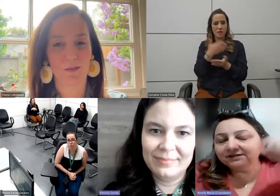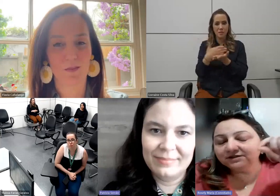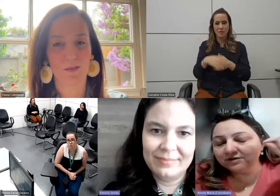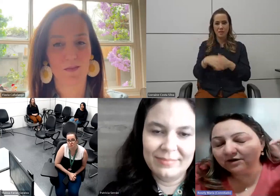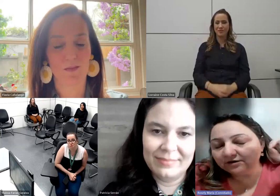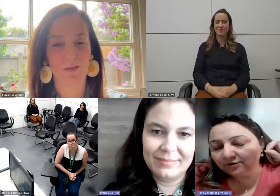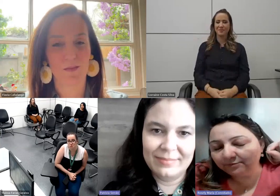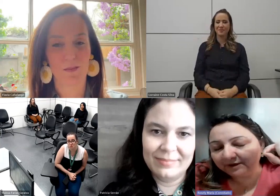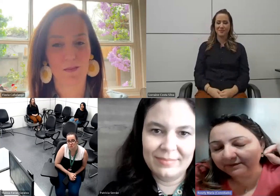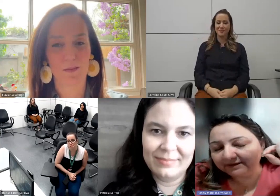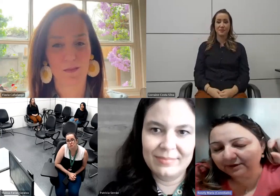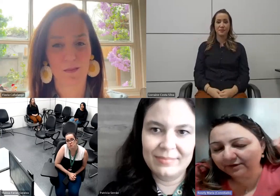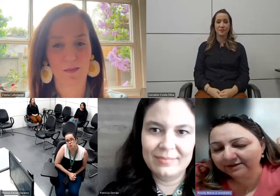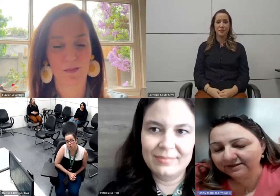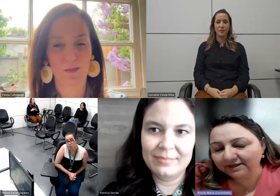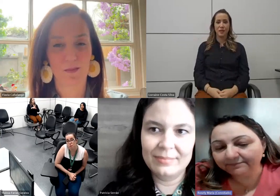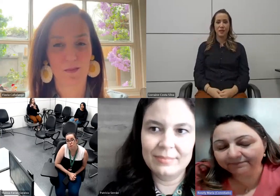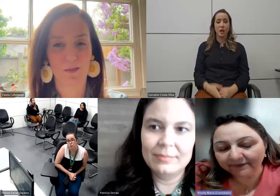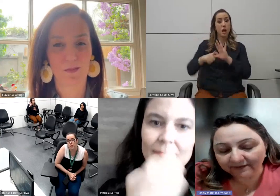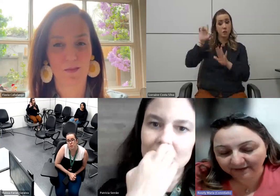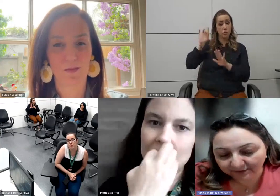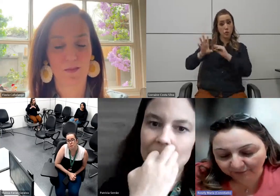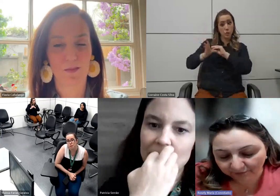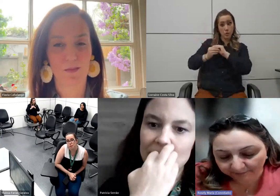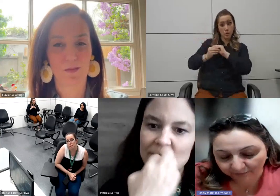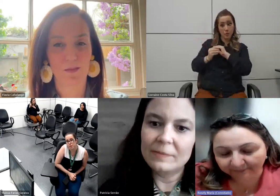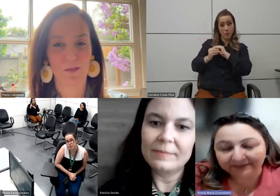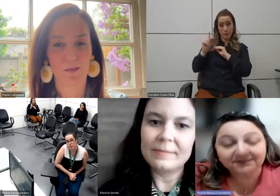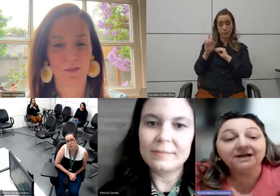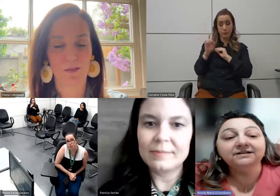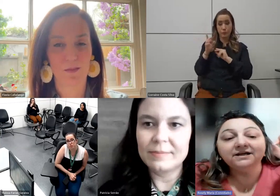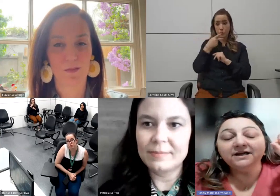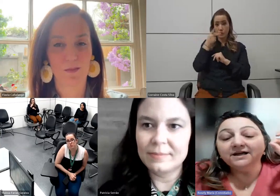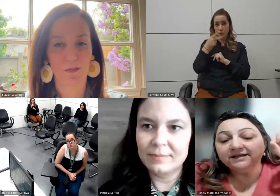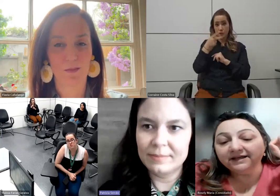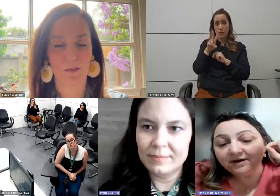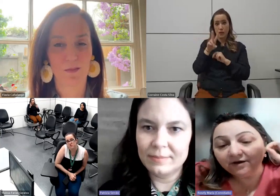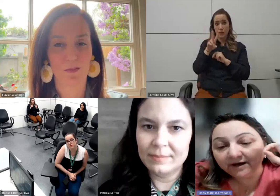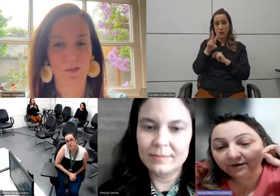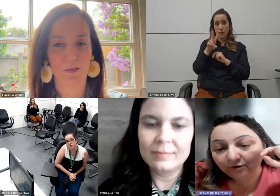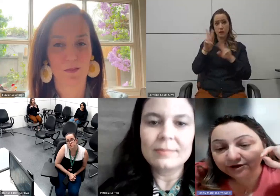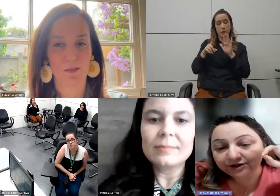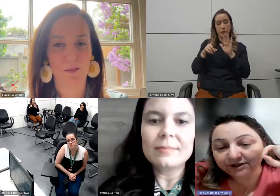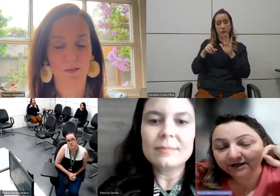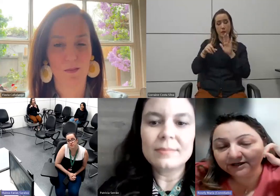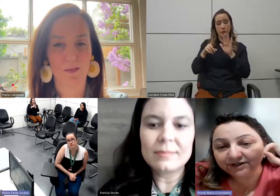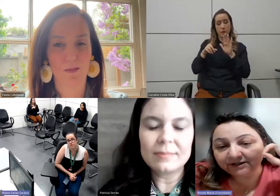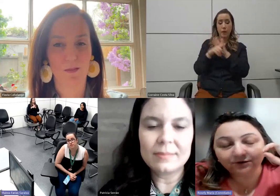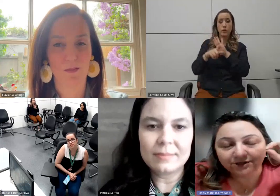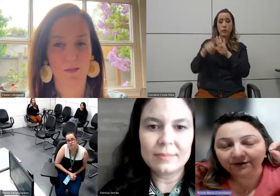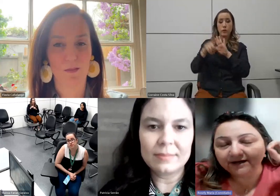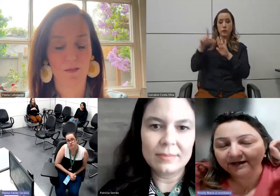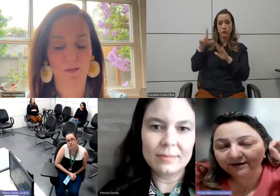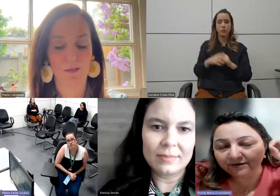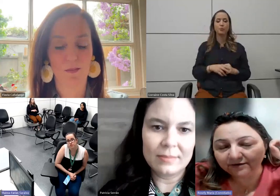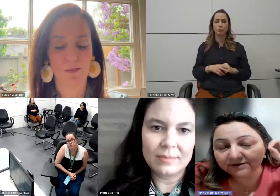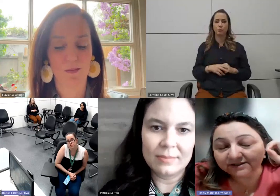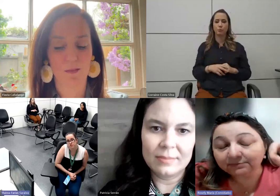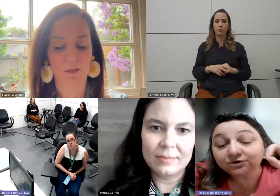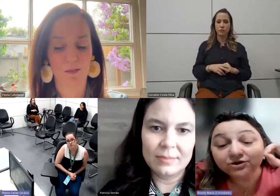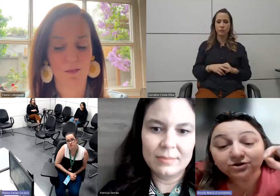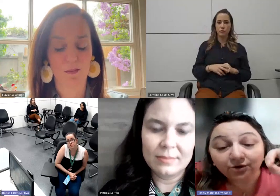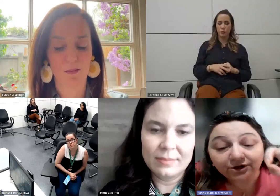Eu queria, antes, só complementar uma coisinha da pergunta passada, que hoje, a gente está, hoje não,